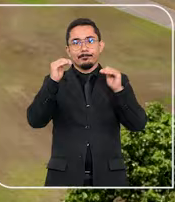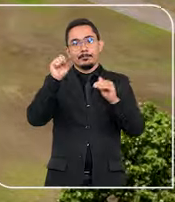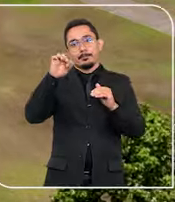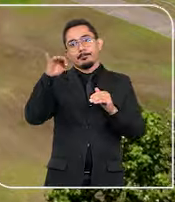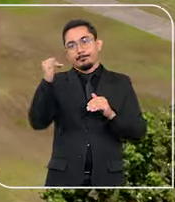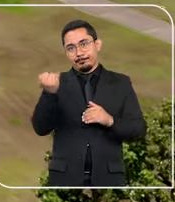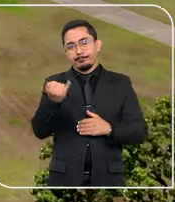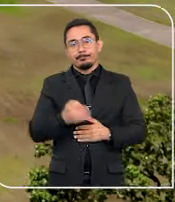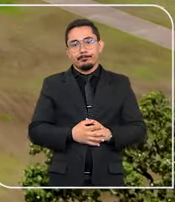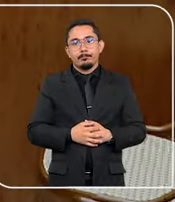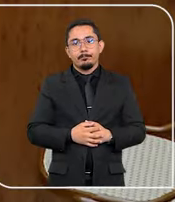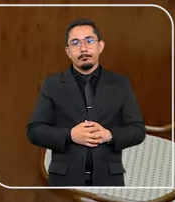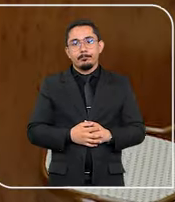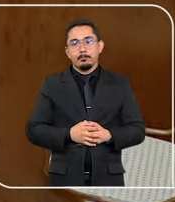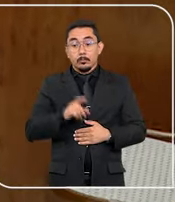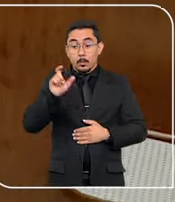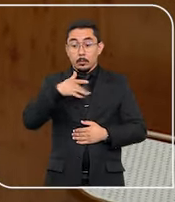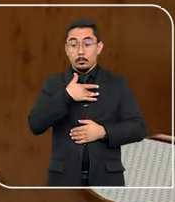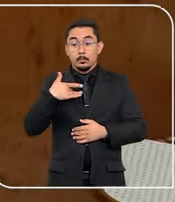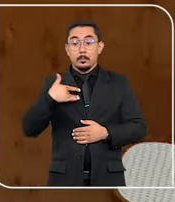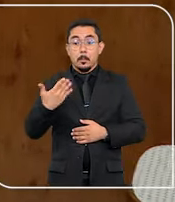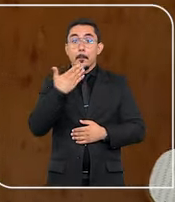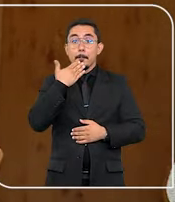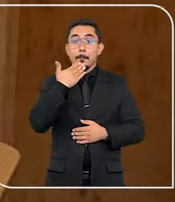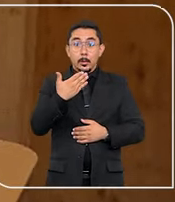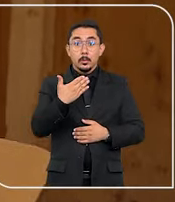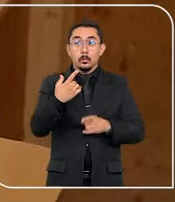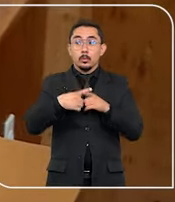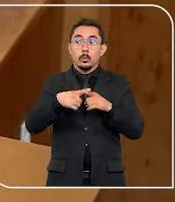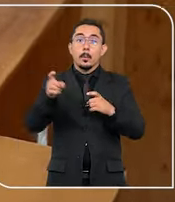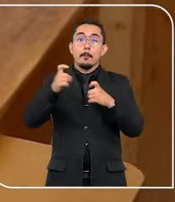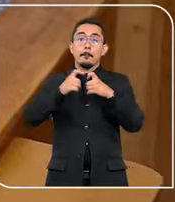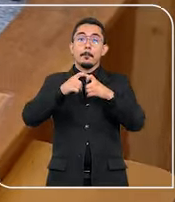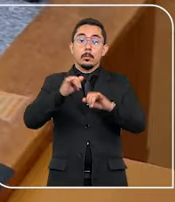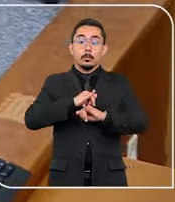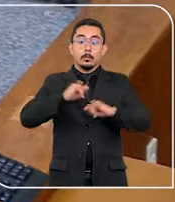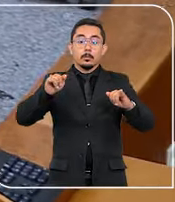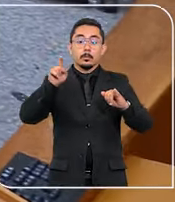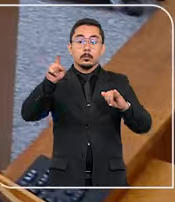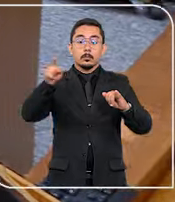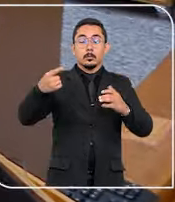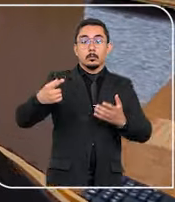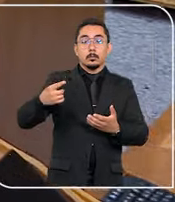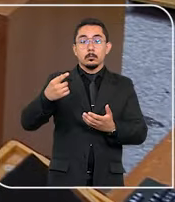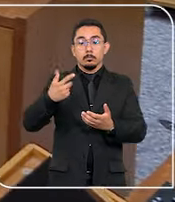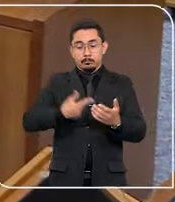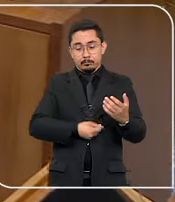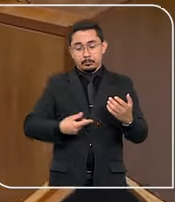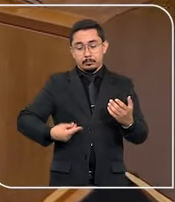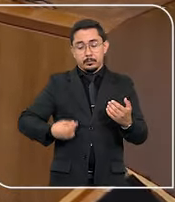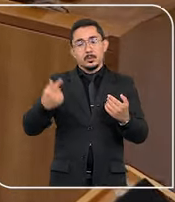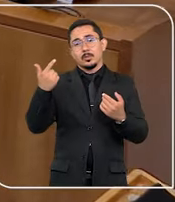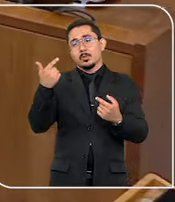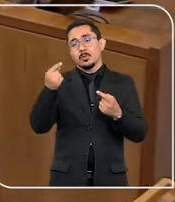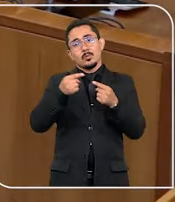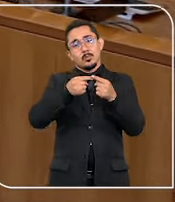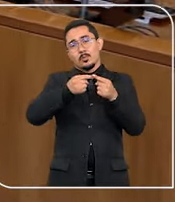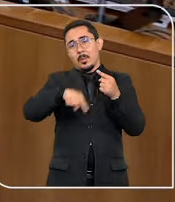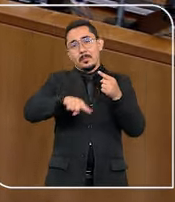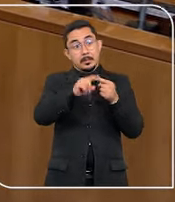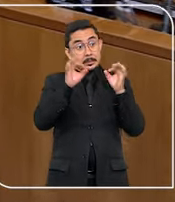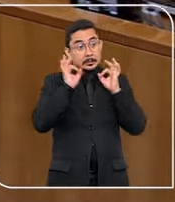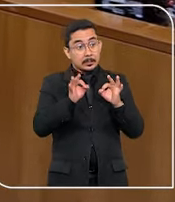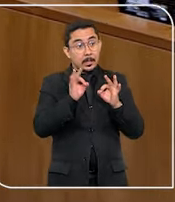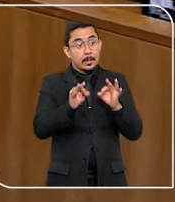Superior Tribunal de Justiça. A operadora alegou que o fato de o médico indicar o tratamento com a bomba como o mais adequado não atribui ao produto certeza